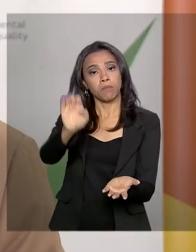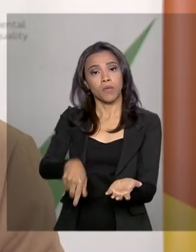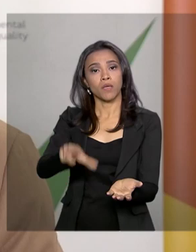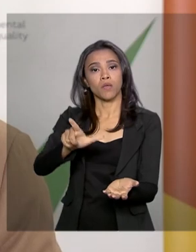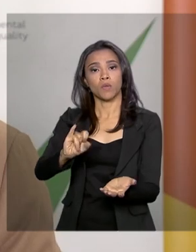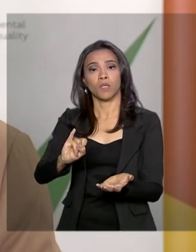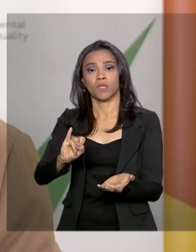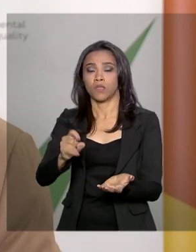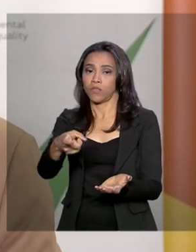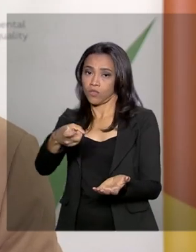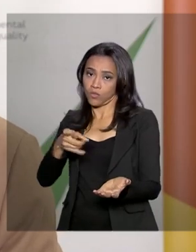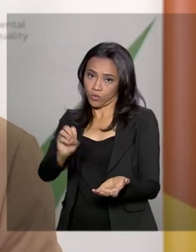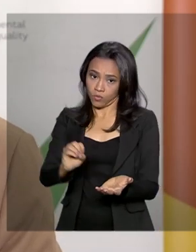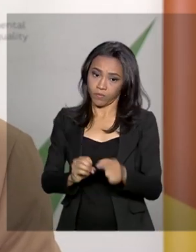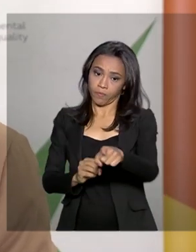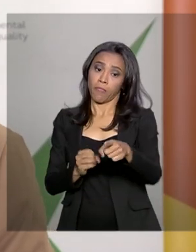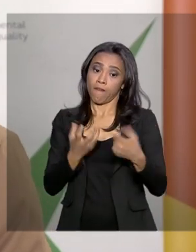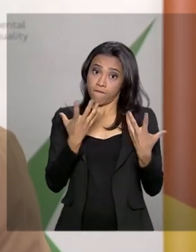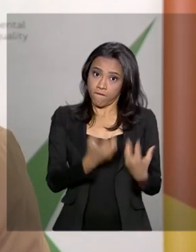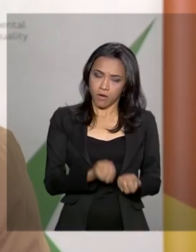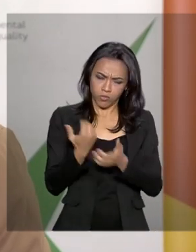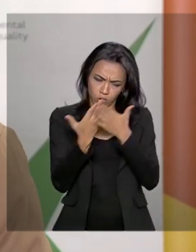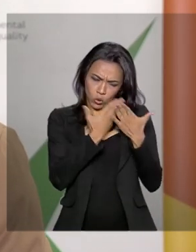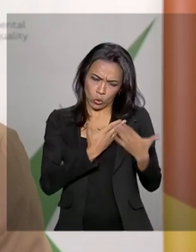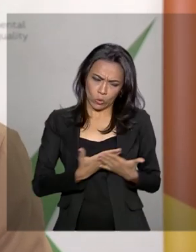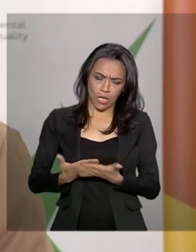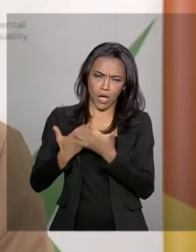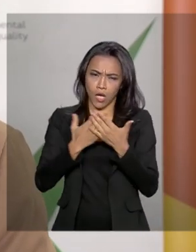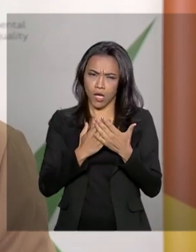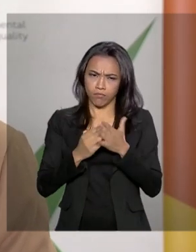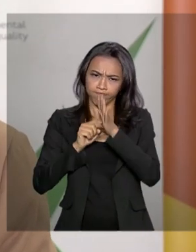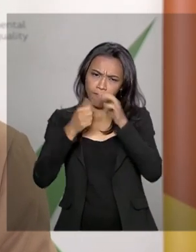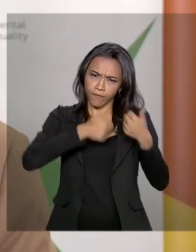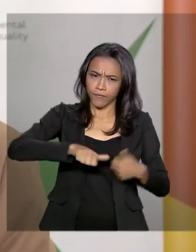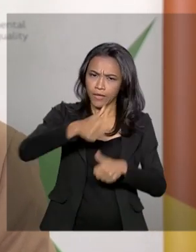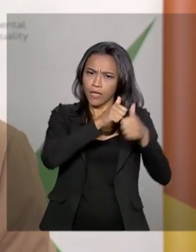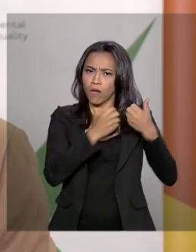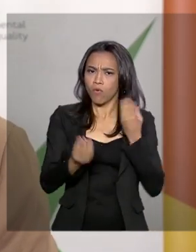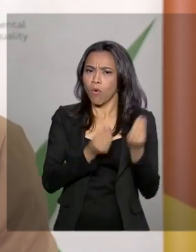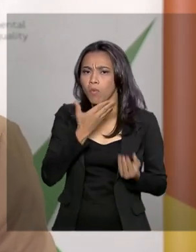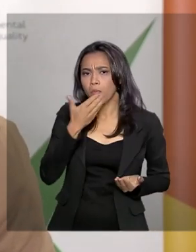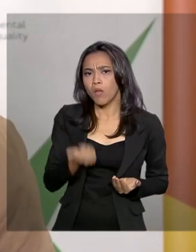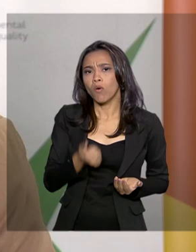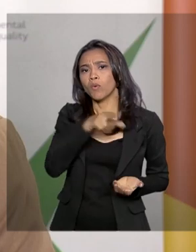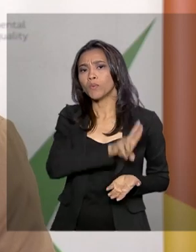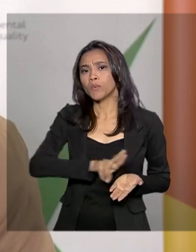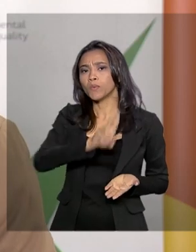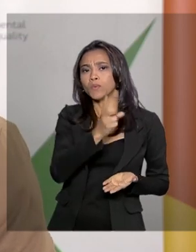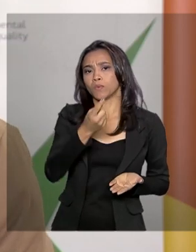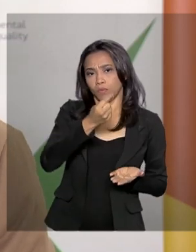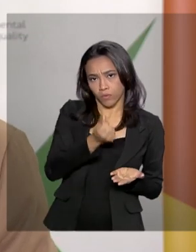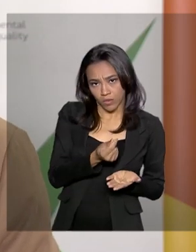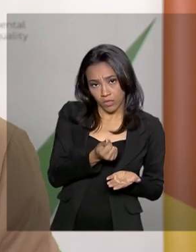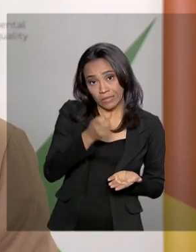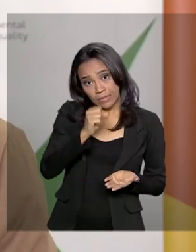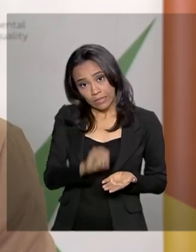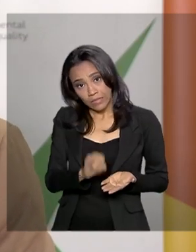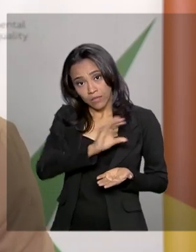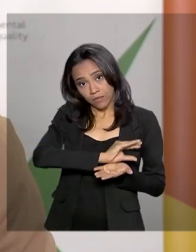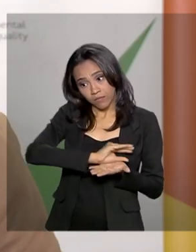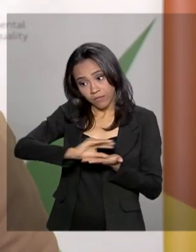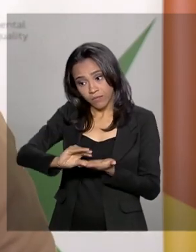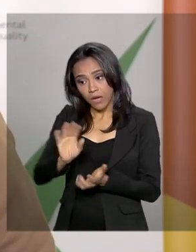que nós vamos fazer agora, estudar qual é a melhor forma de dar implementação imediata ao recurso, se é repasse a consórcios de